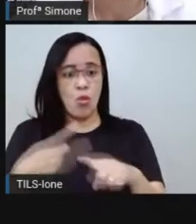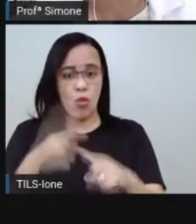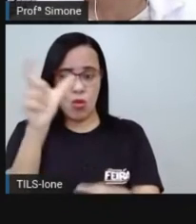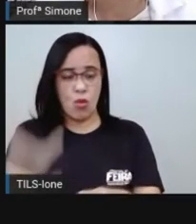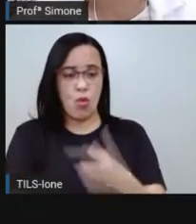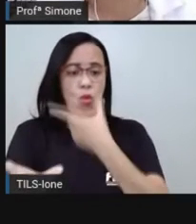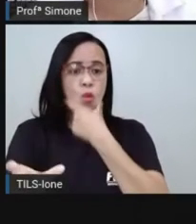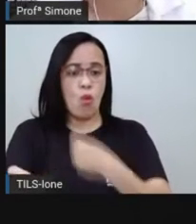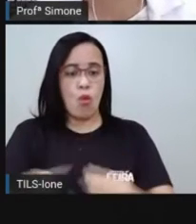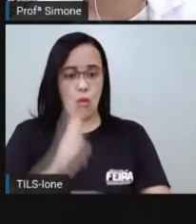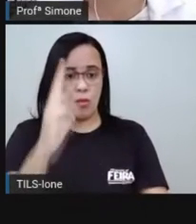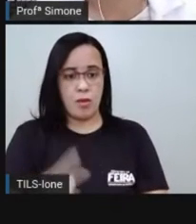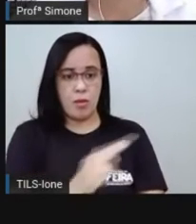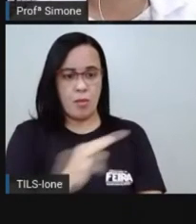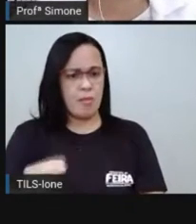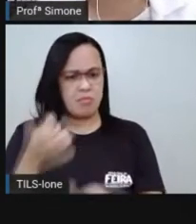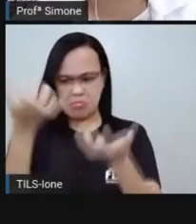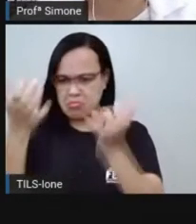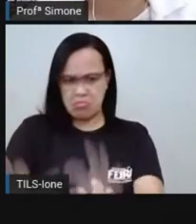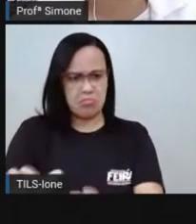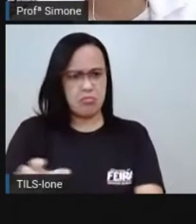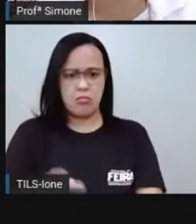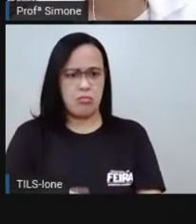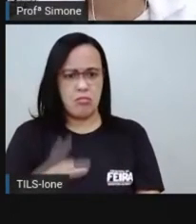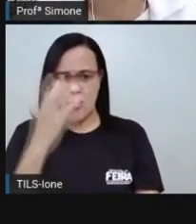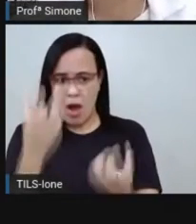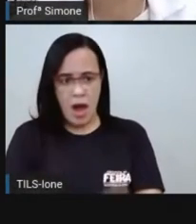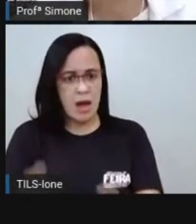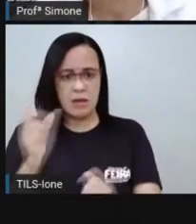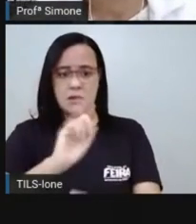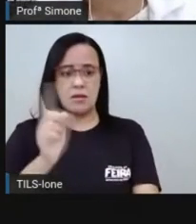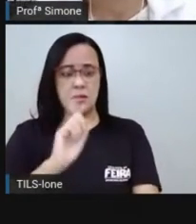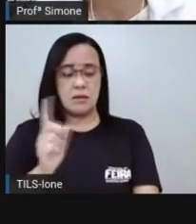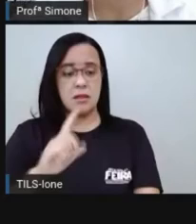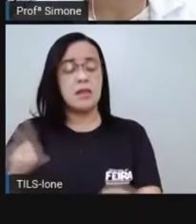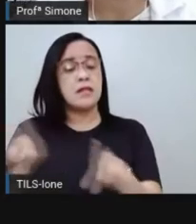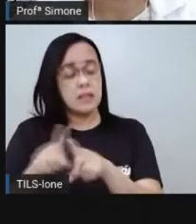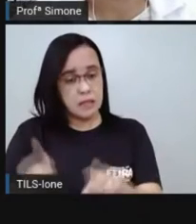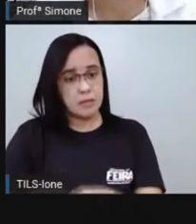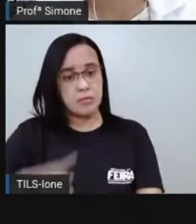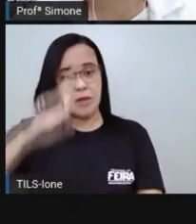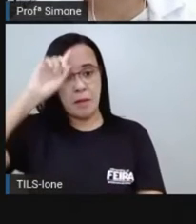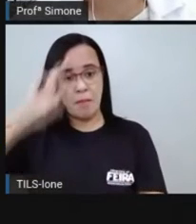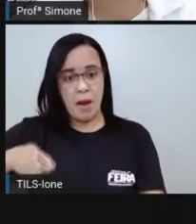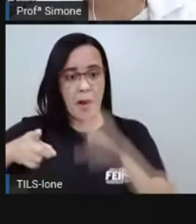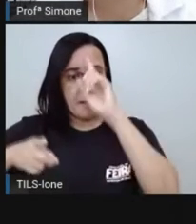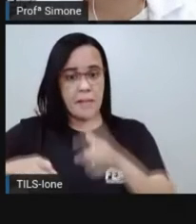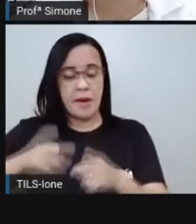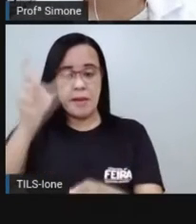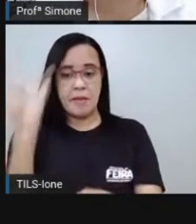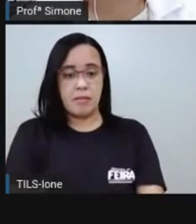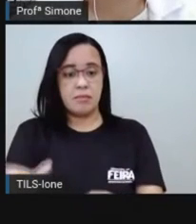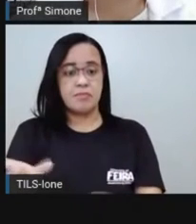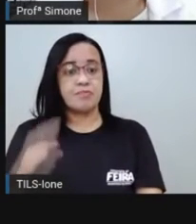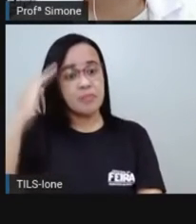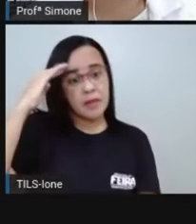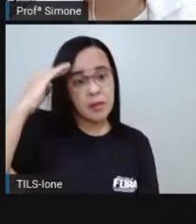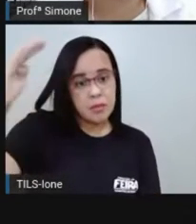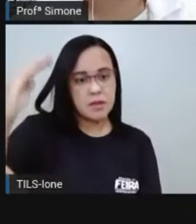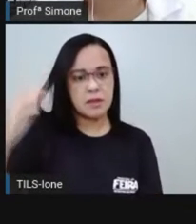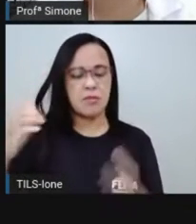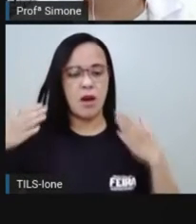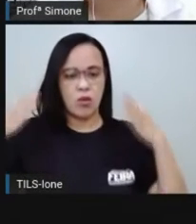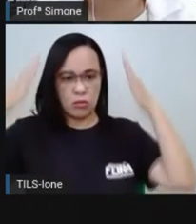e alegava que isso era uma ordem do Papa. E a questão da abolição da